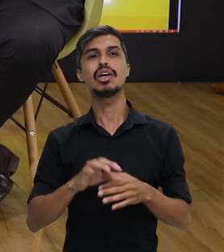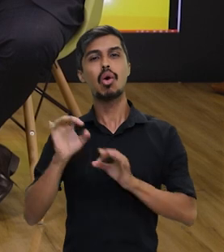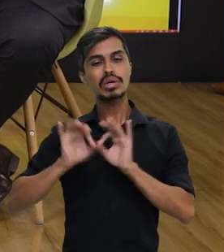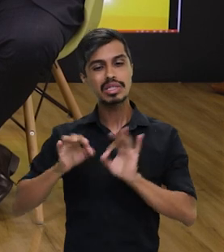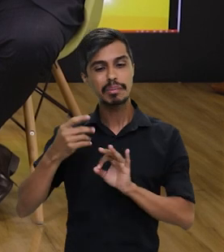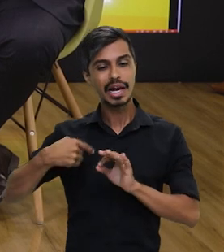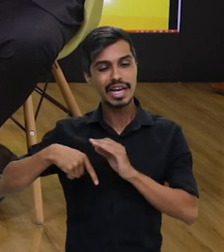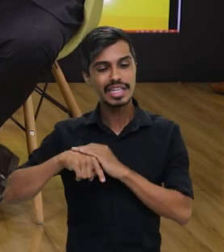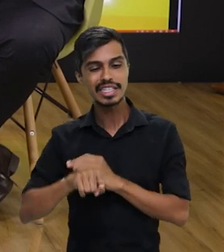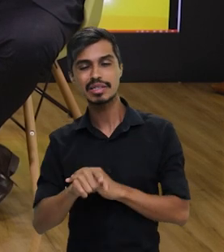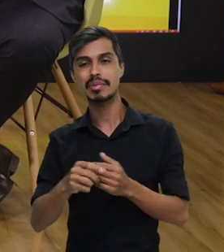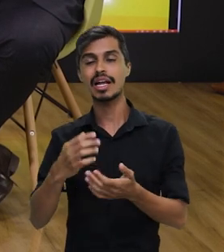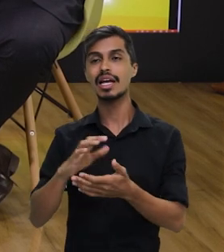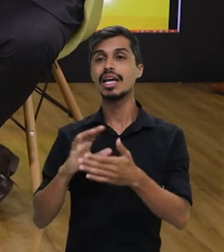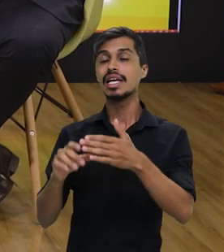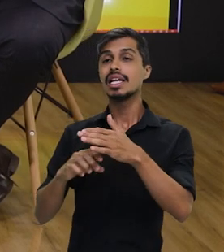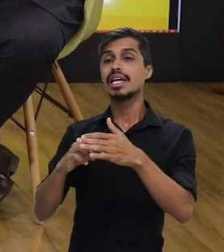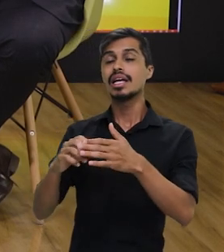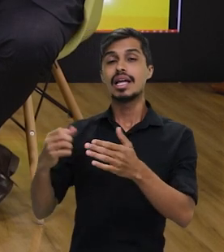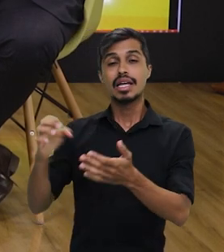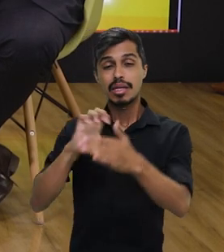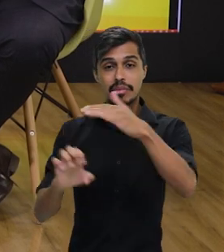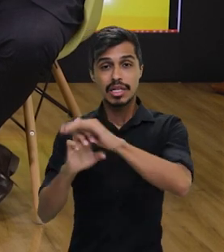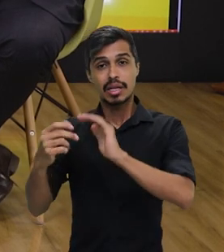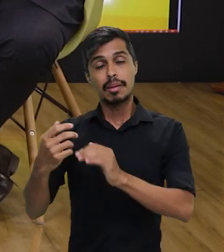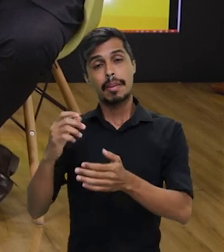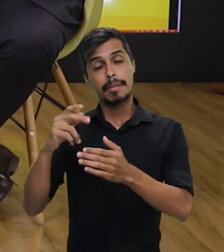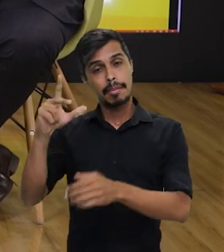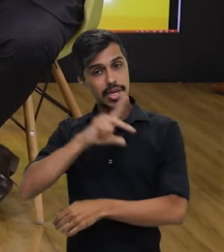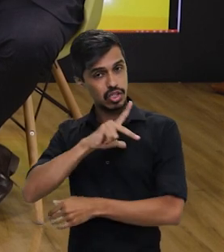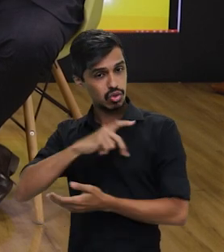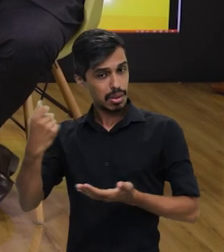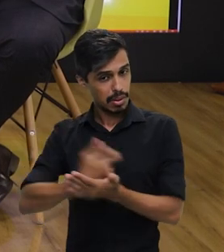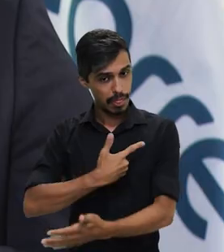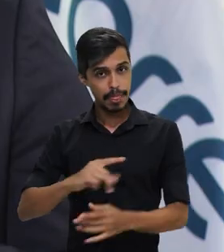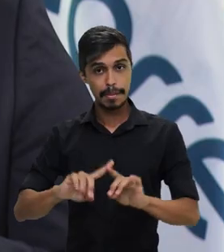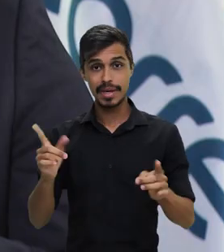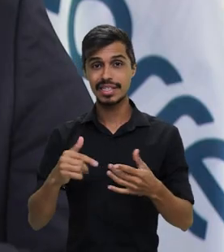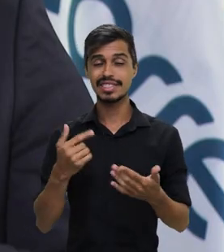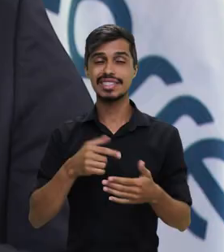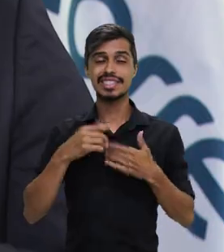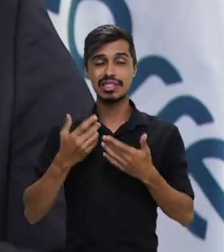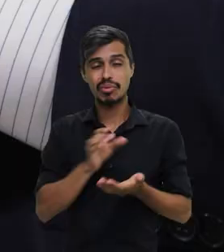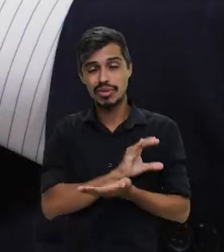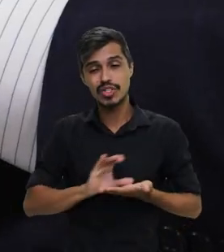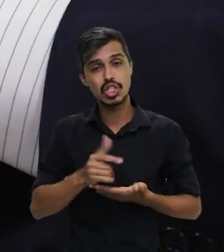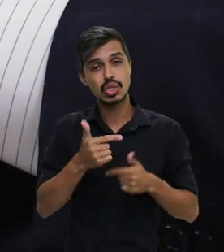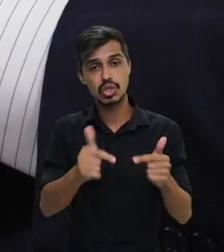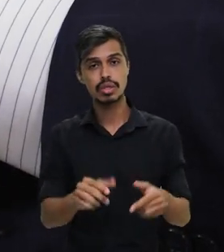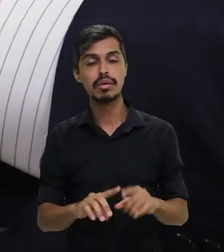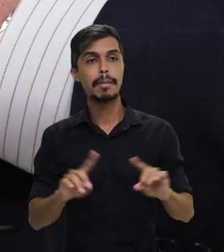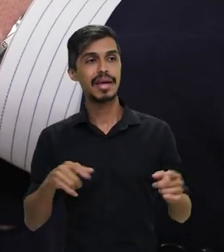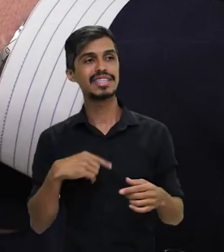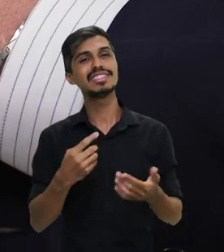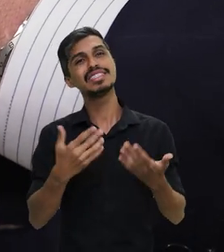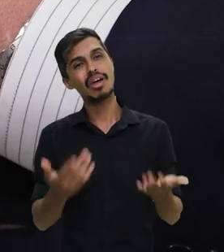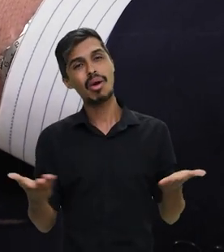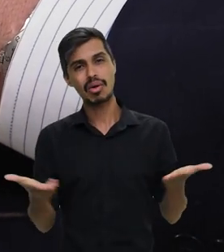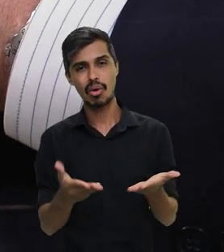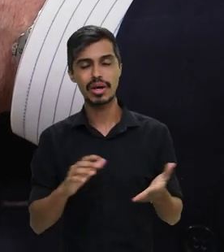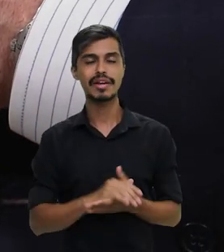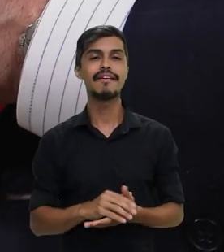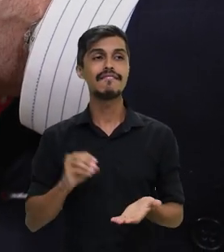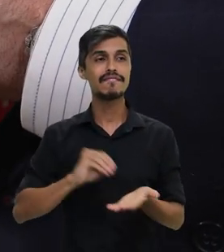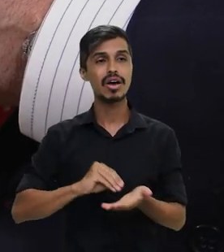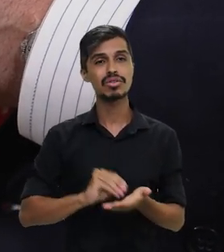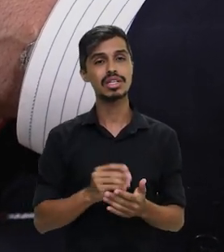Então, ela não investia. Então, ela não investia. Hoje, nós temos uma carência. Nós temos carência de evolução tecnológica. Então,